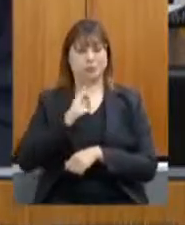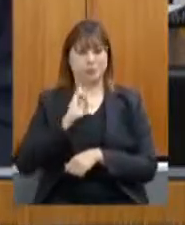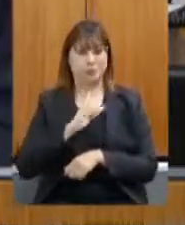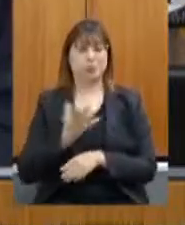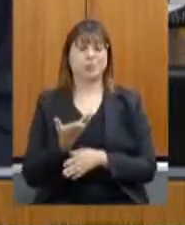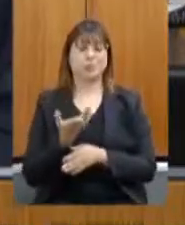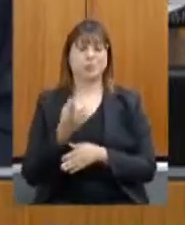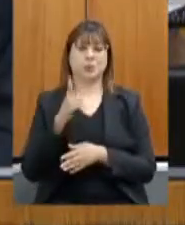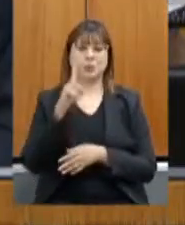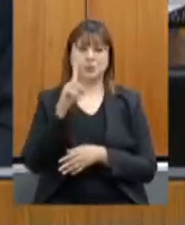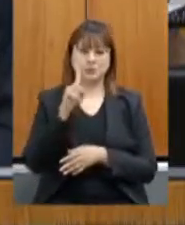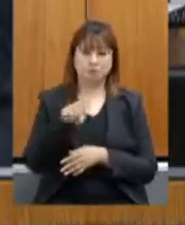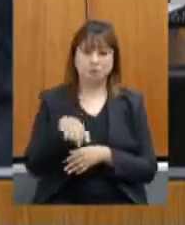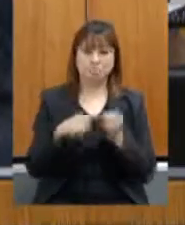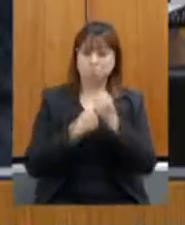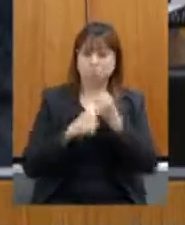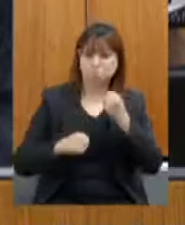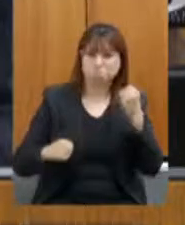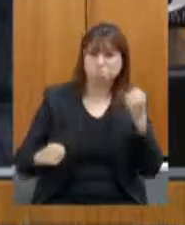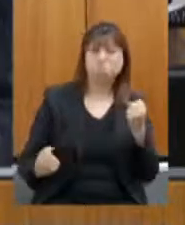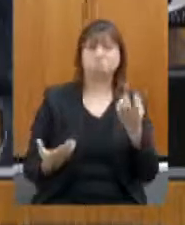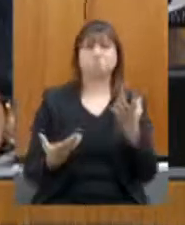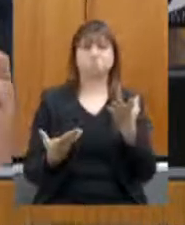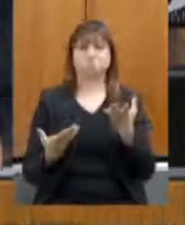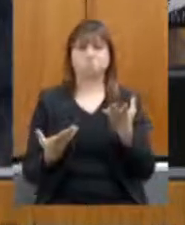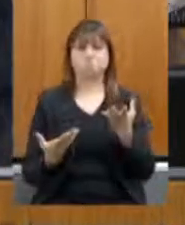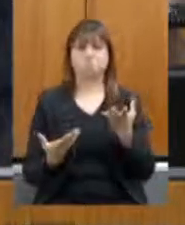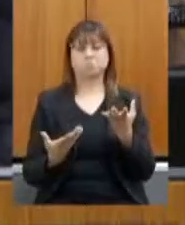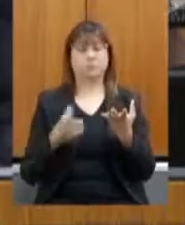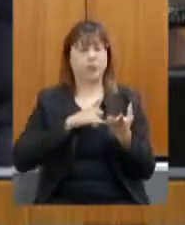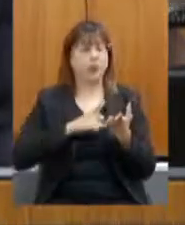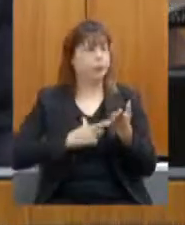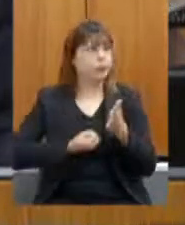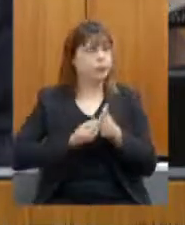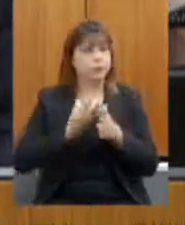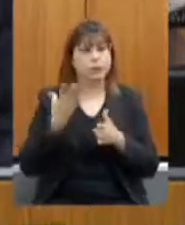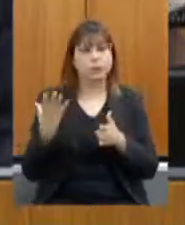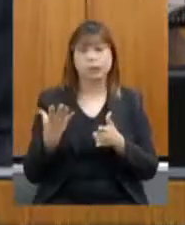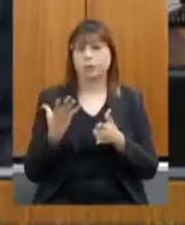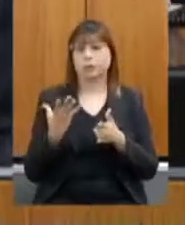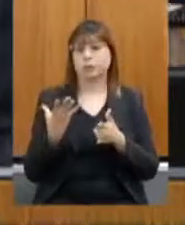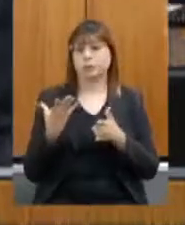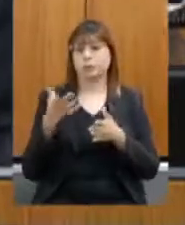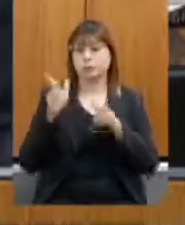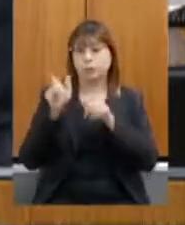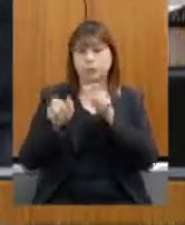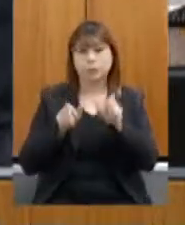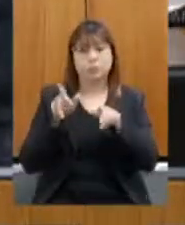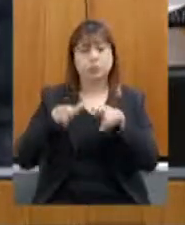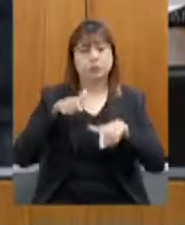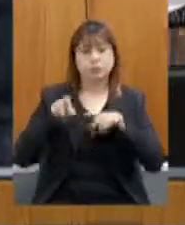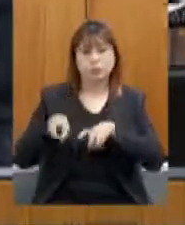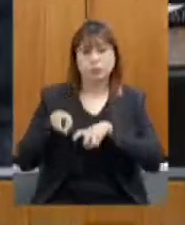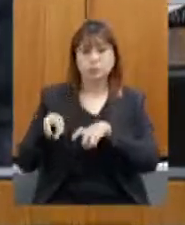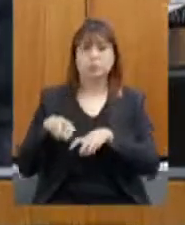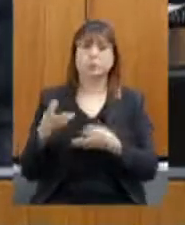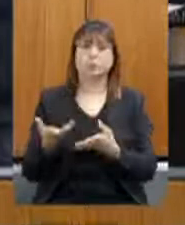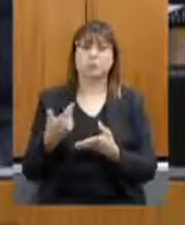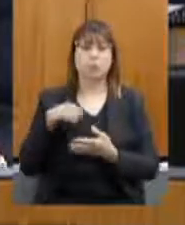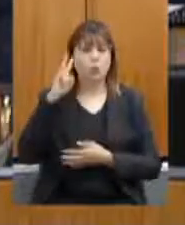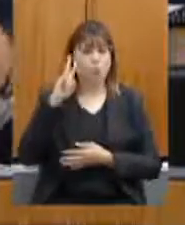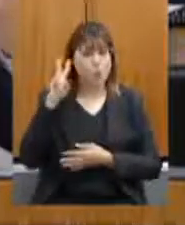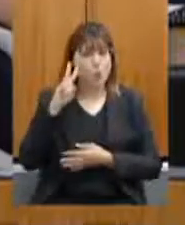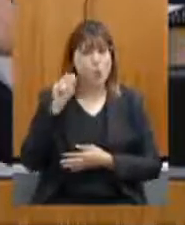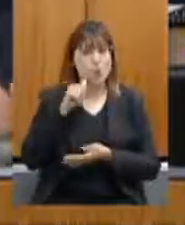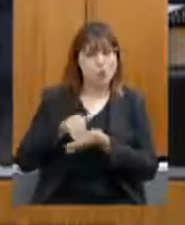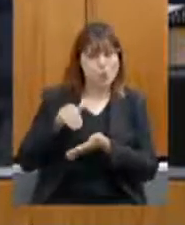continental com essa enorme demanda de produtores rurais e me recordo secretária e eu